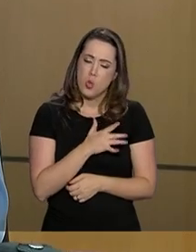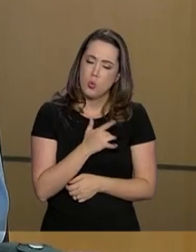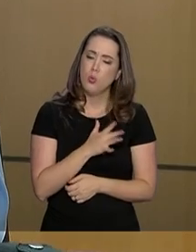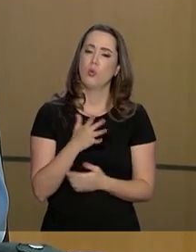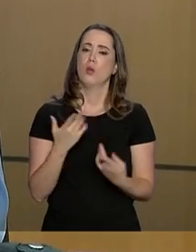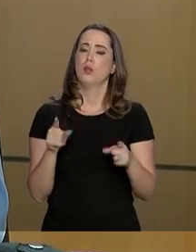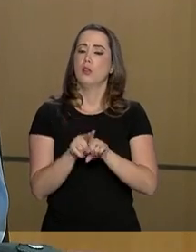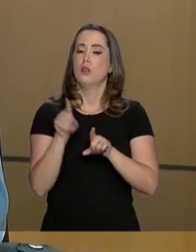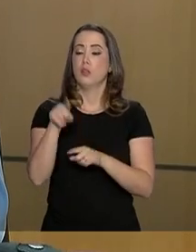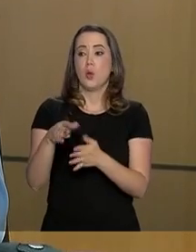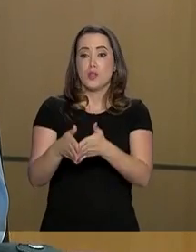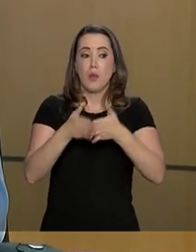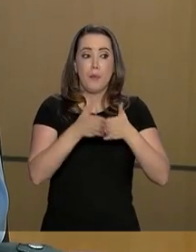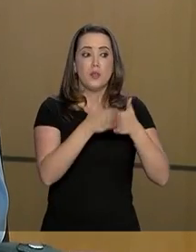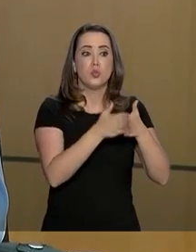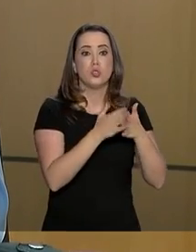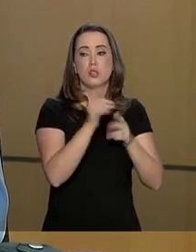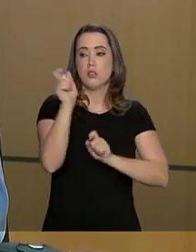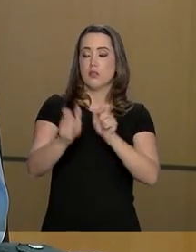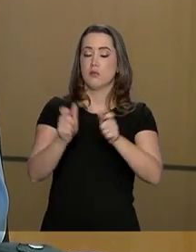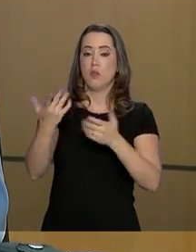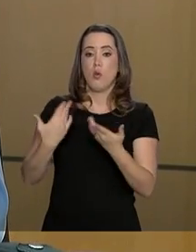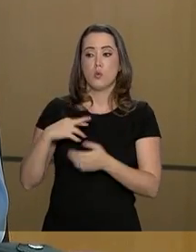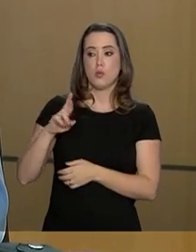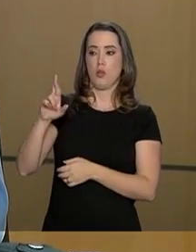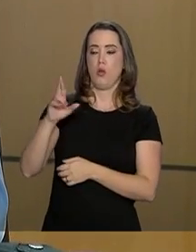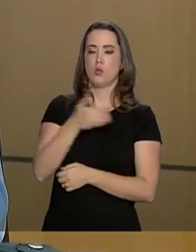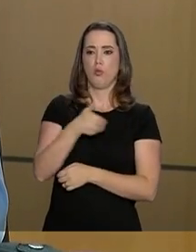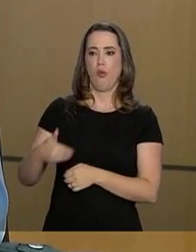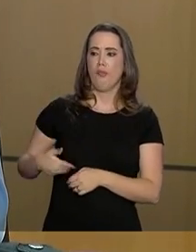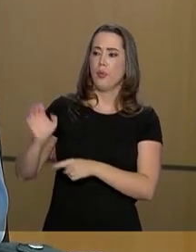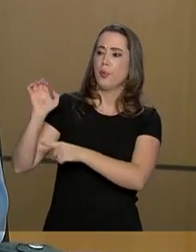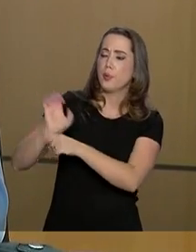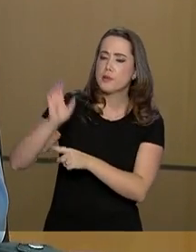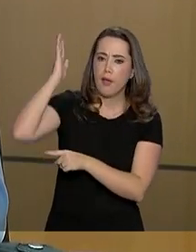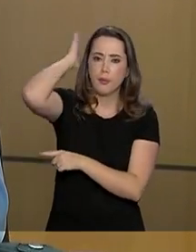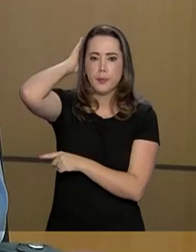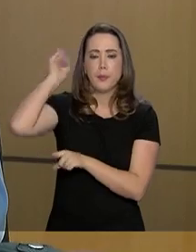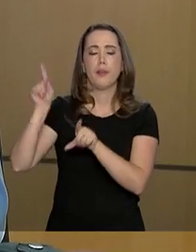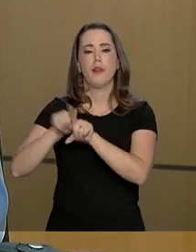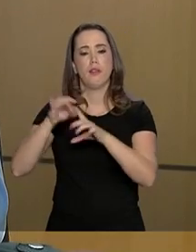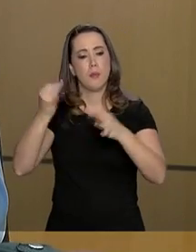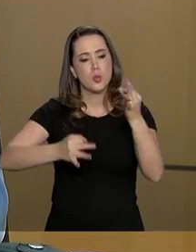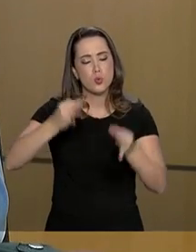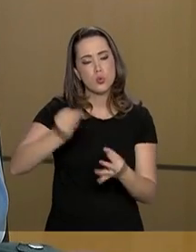não somente as autoridades do governo do Estado, mas também como as autoridades do Judiciário,